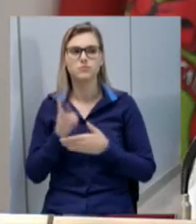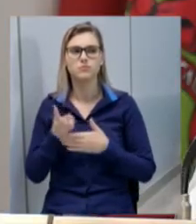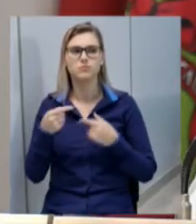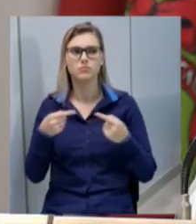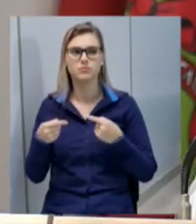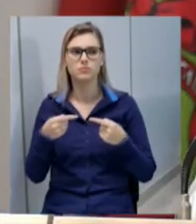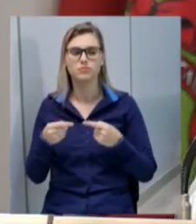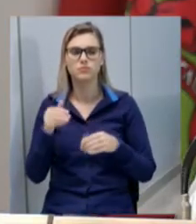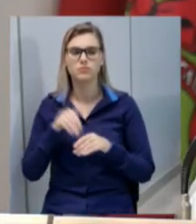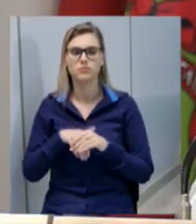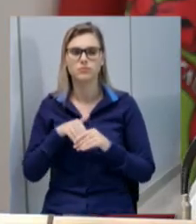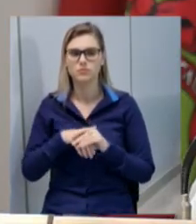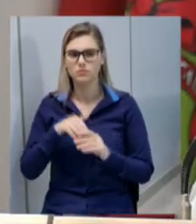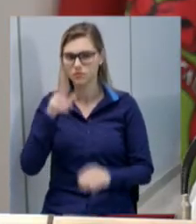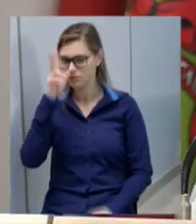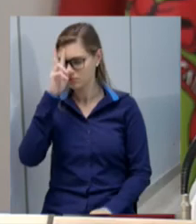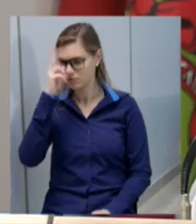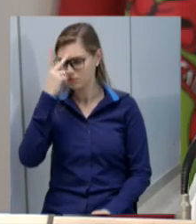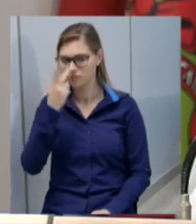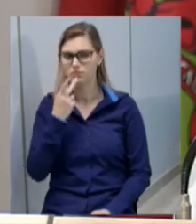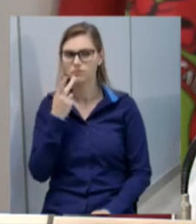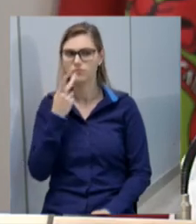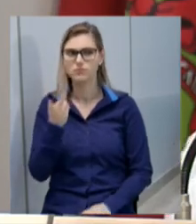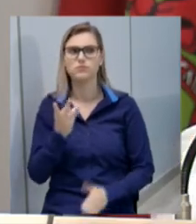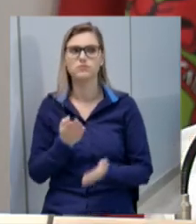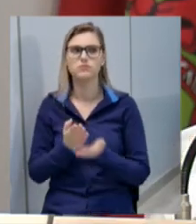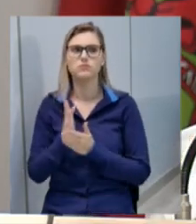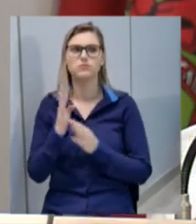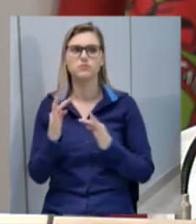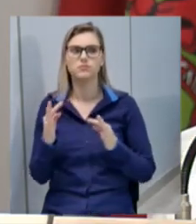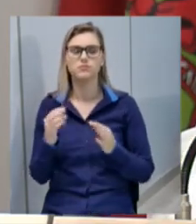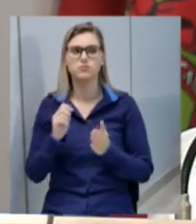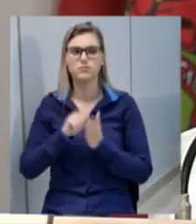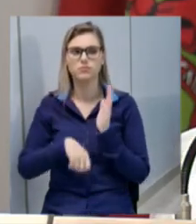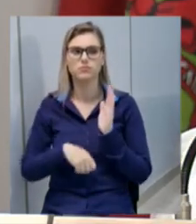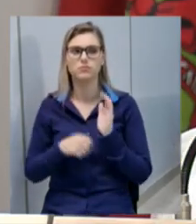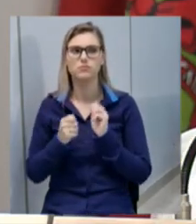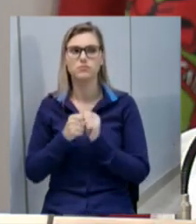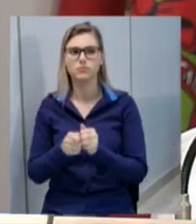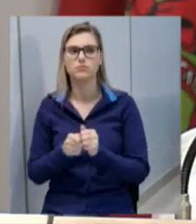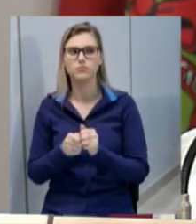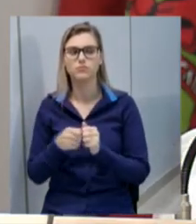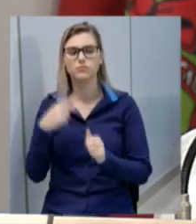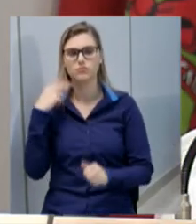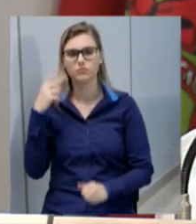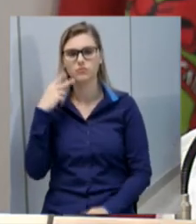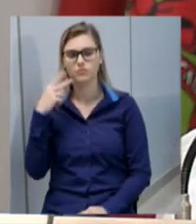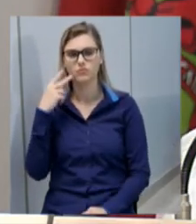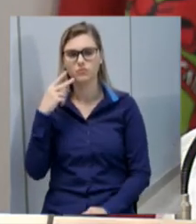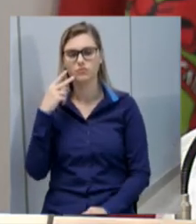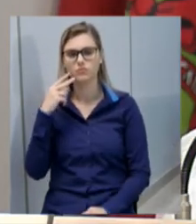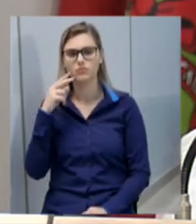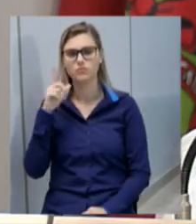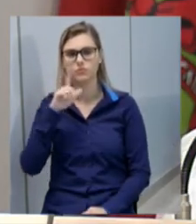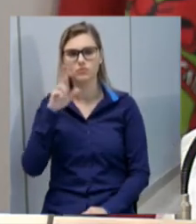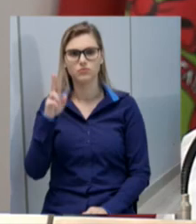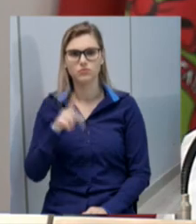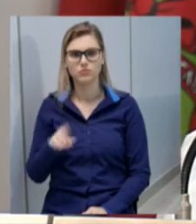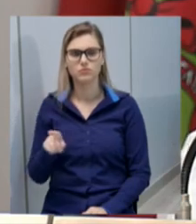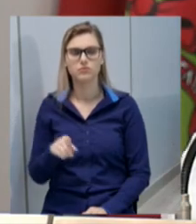em votação os contrários se manifestem subscrita em tempo pelo vereador Osso